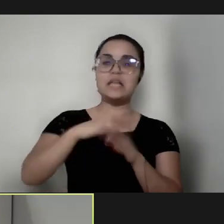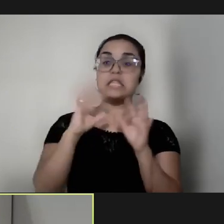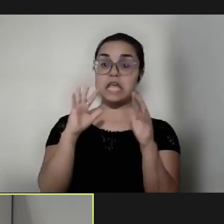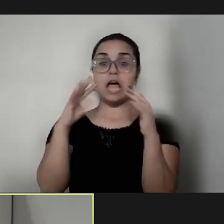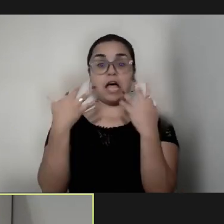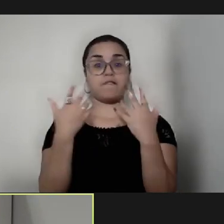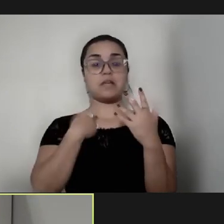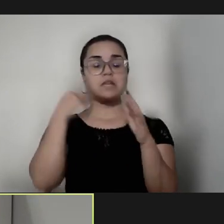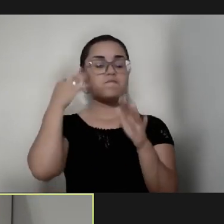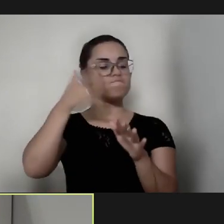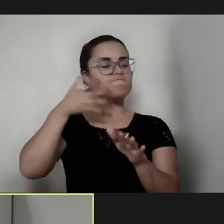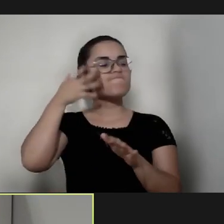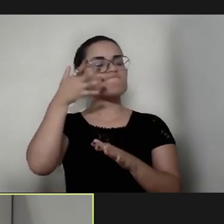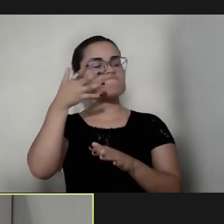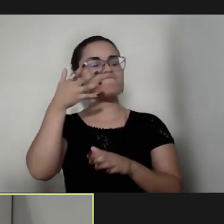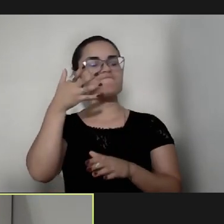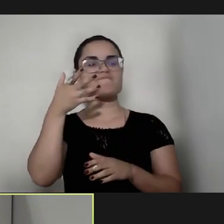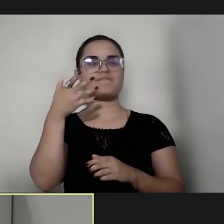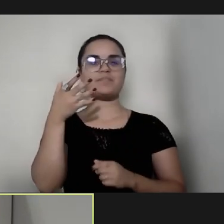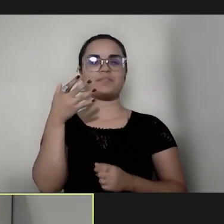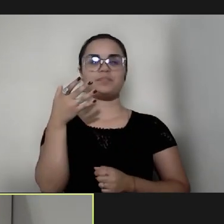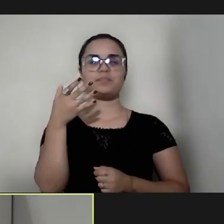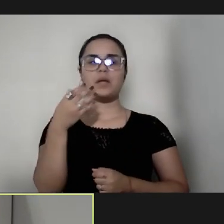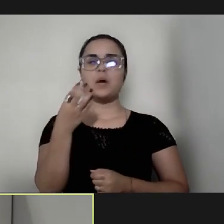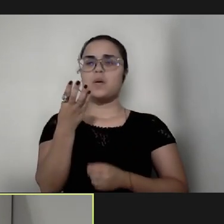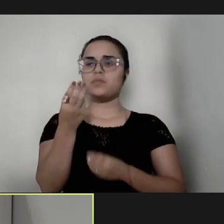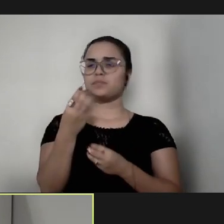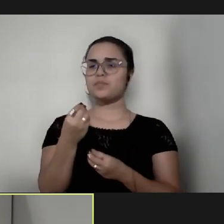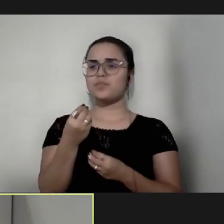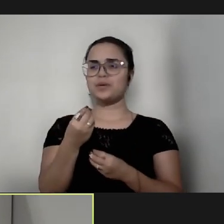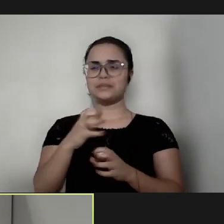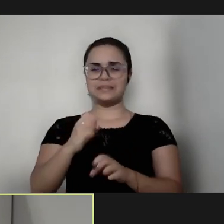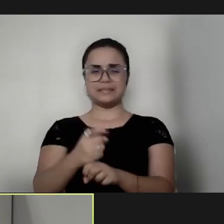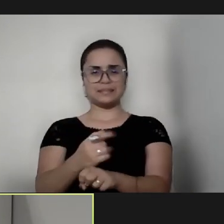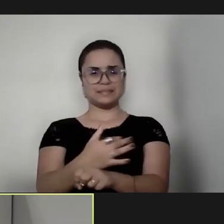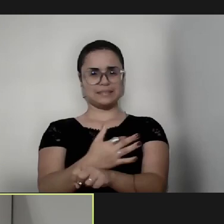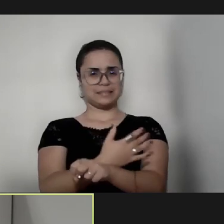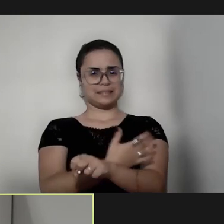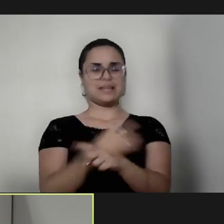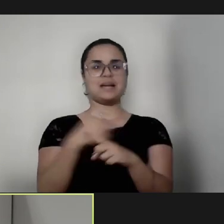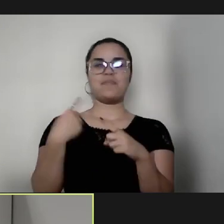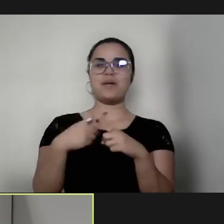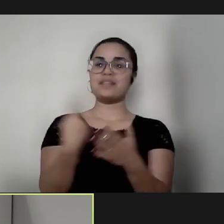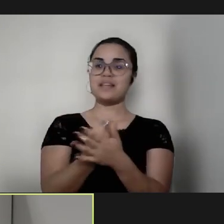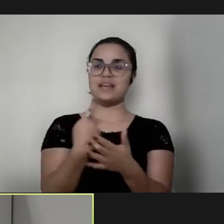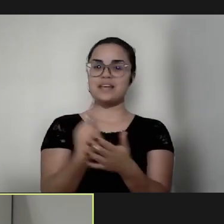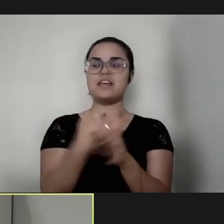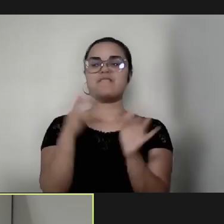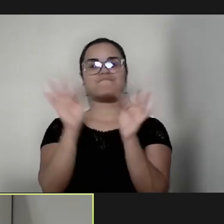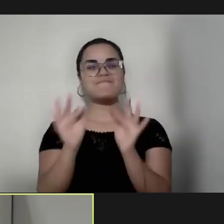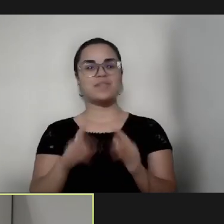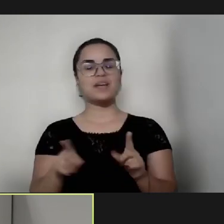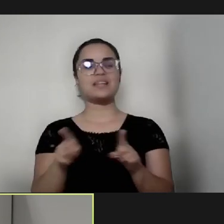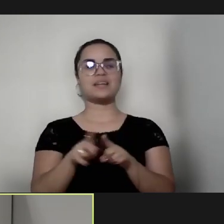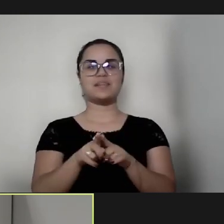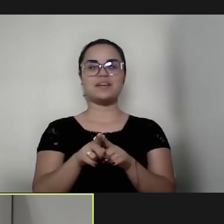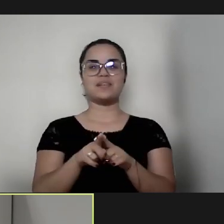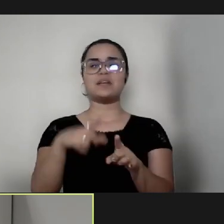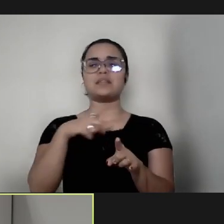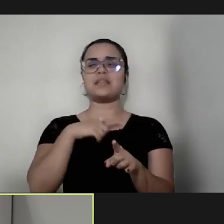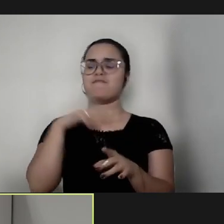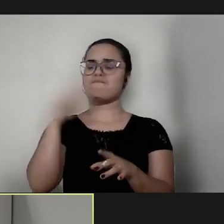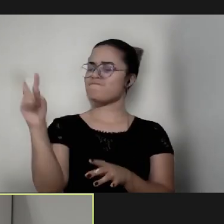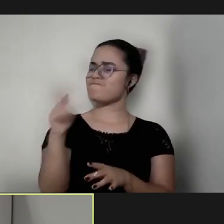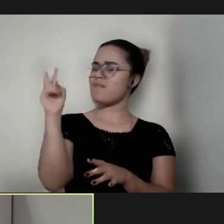palestra. Estou muito emocionada por isso, muito feliz, né? Isso tem um valor muito